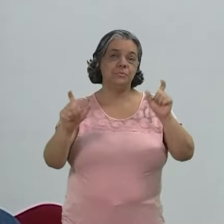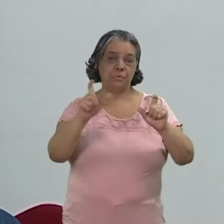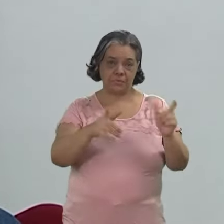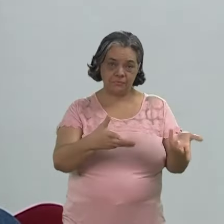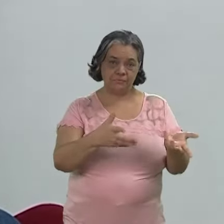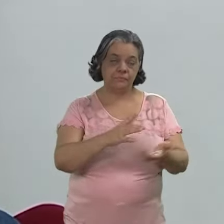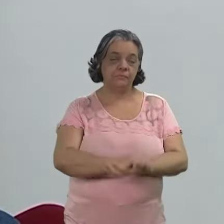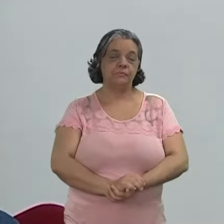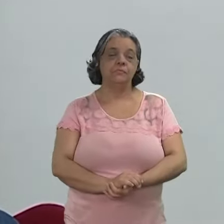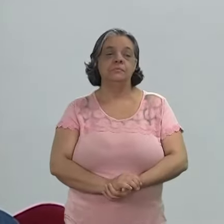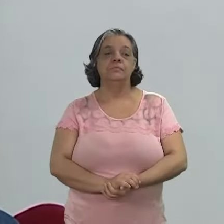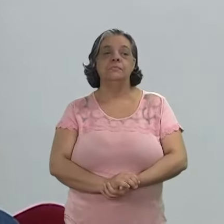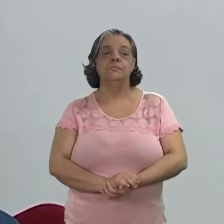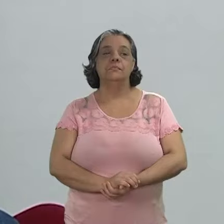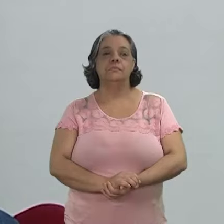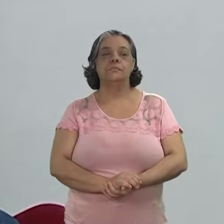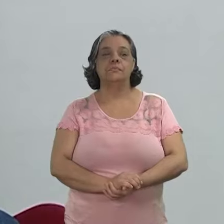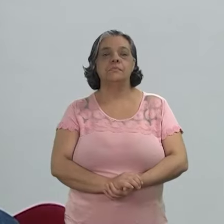indivíduos.